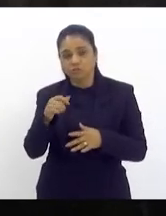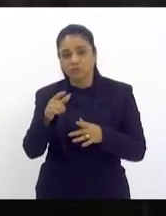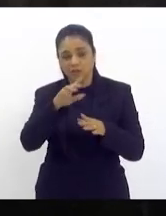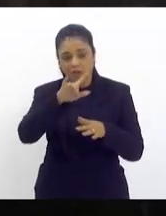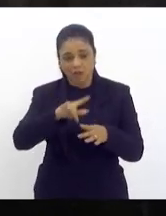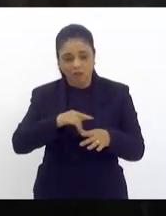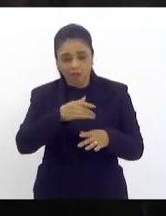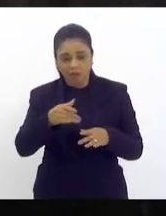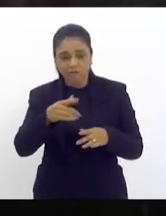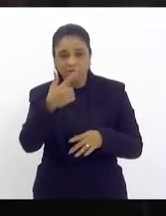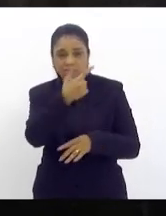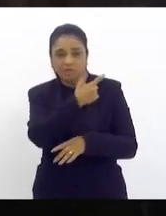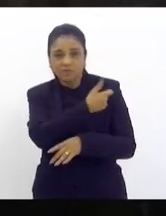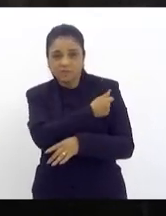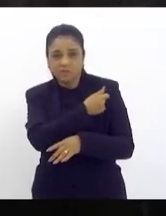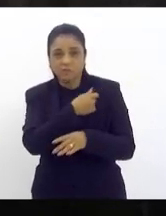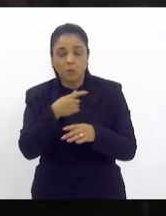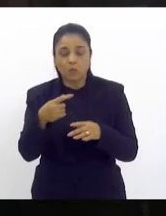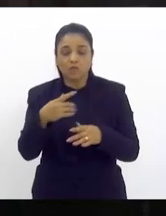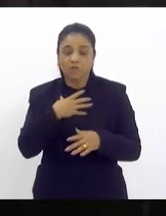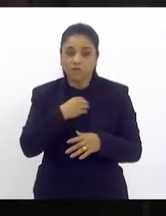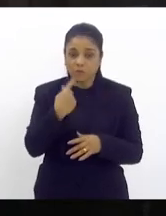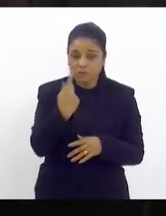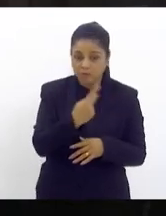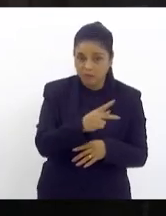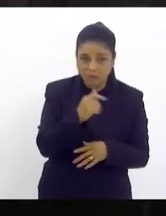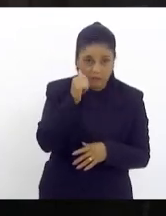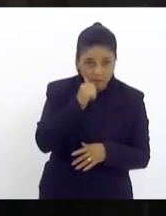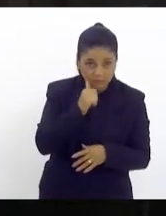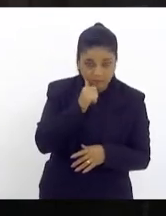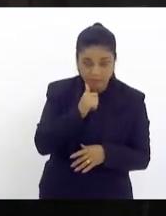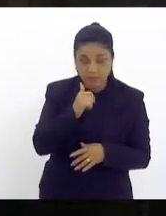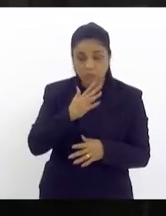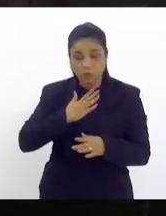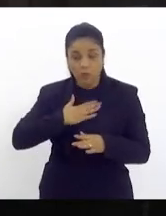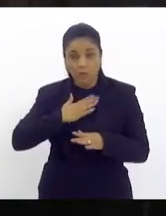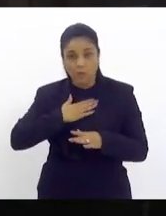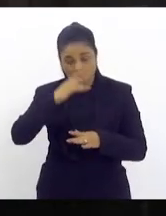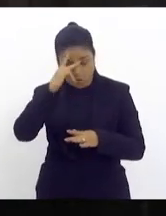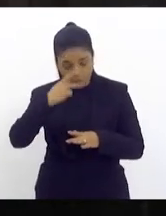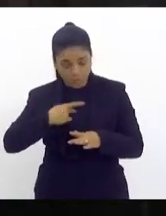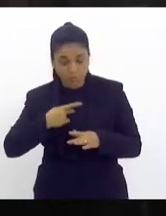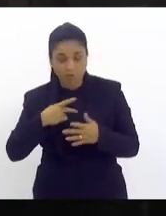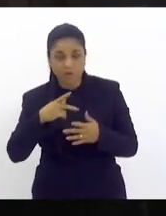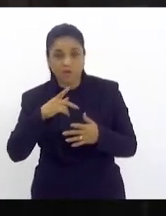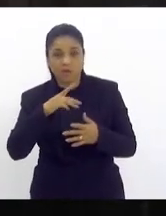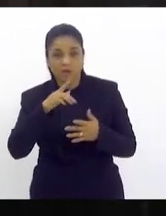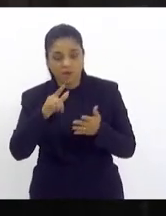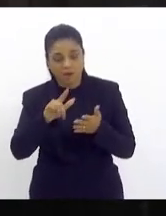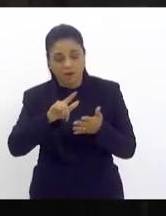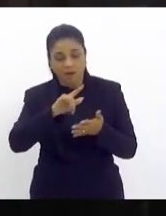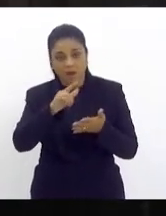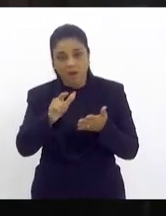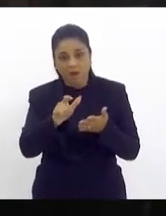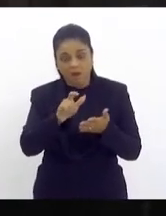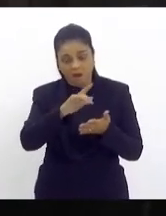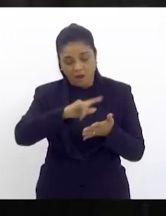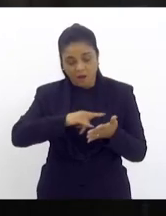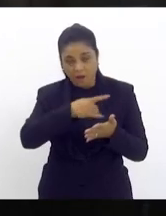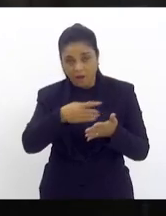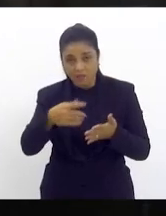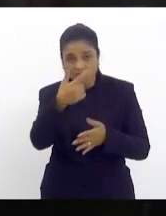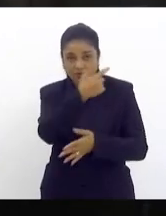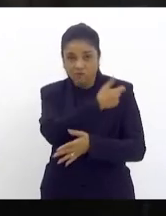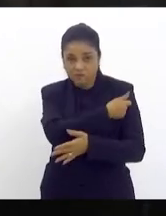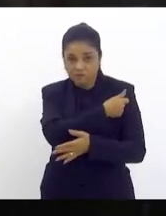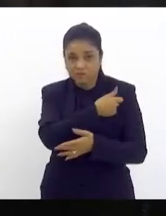filha e no seu próprio cartão como se não bastasse a ironia durante